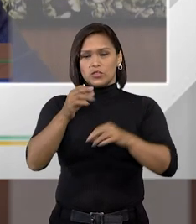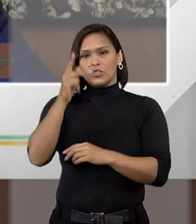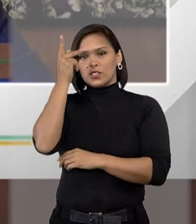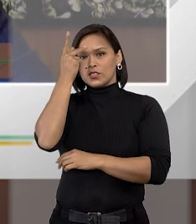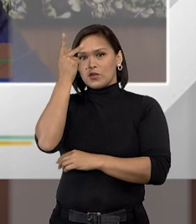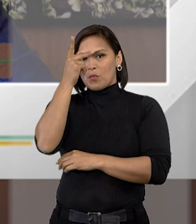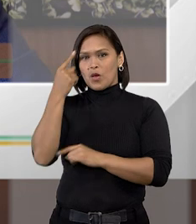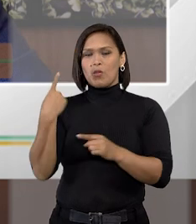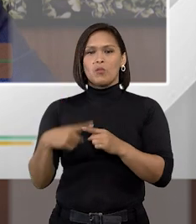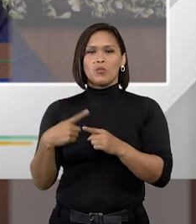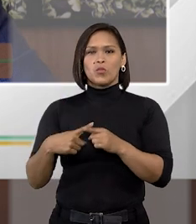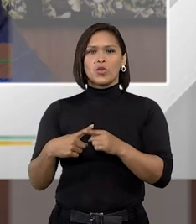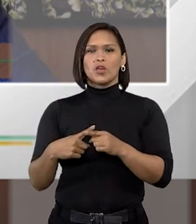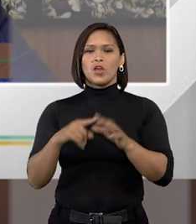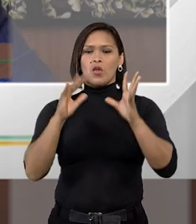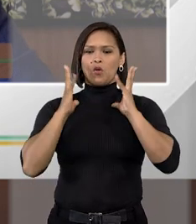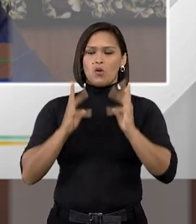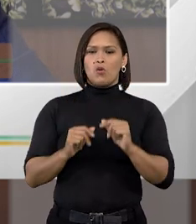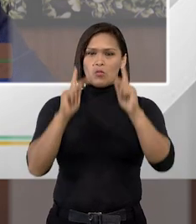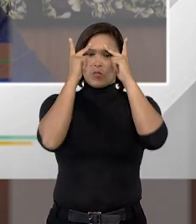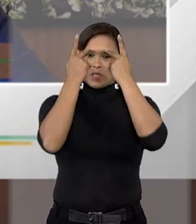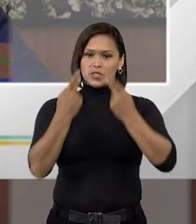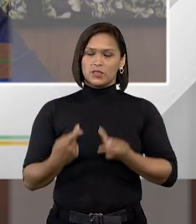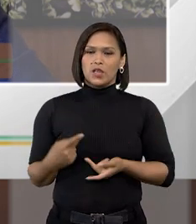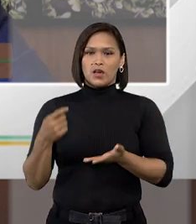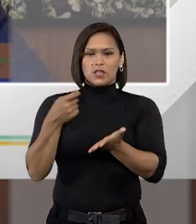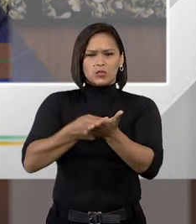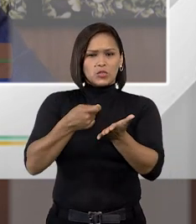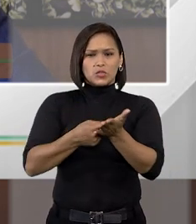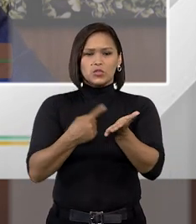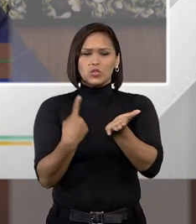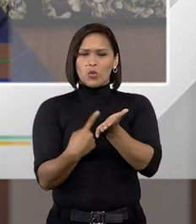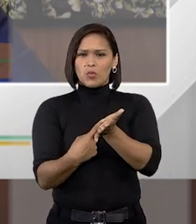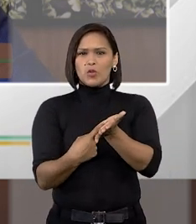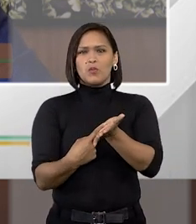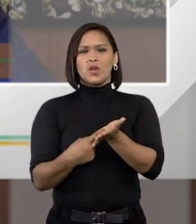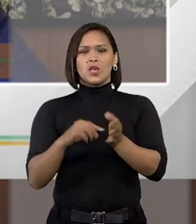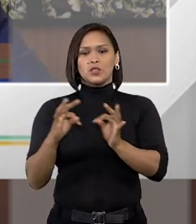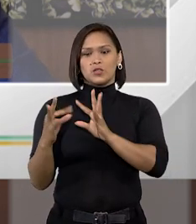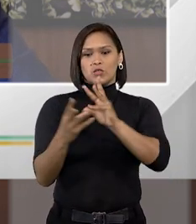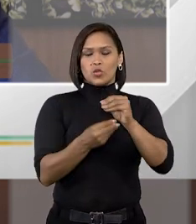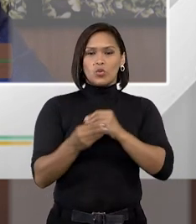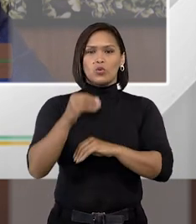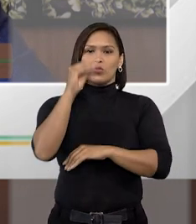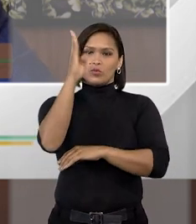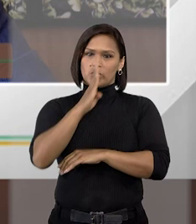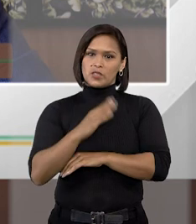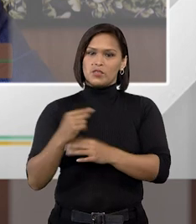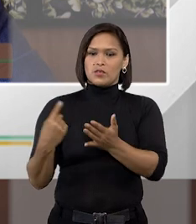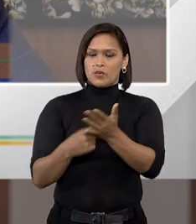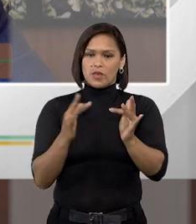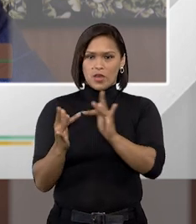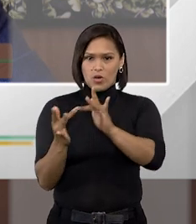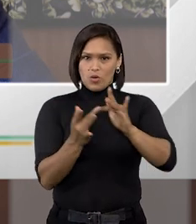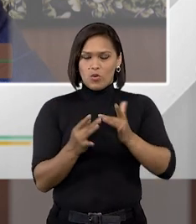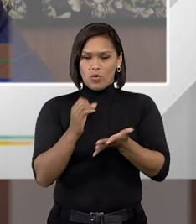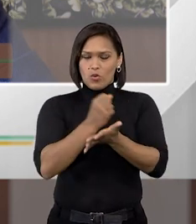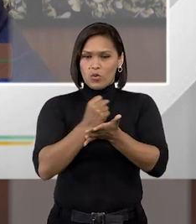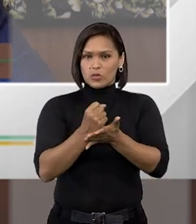estado de São Paulo por questões humanitárias pelos próprios compromissos que foram firmados pelo Brasil em acordos internacionais